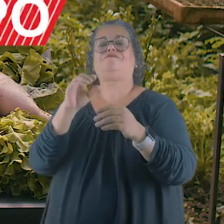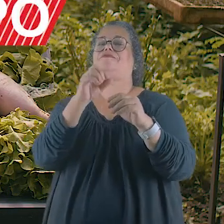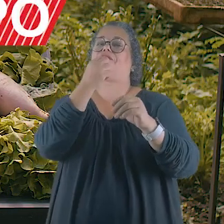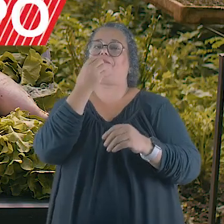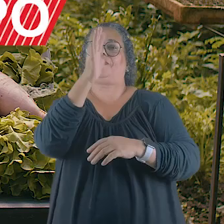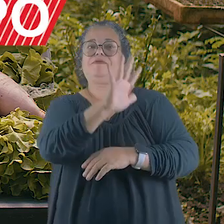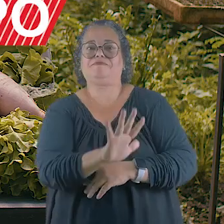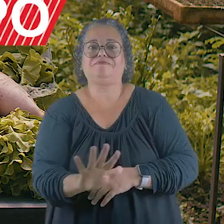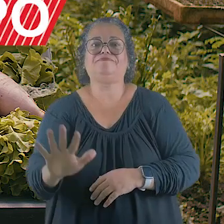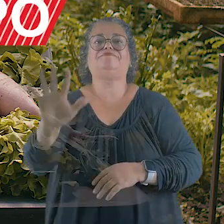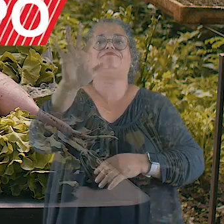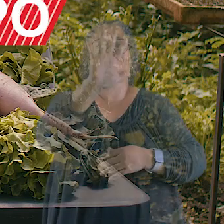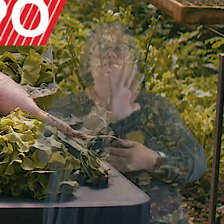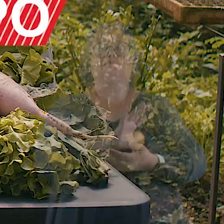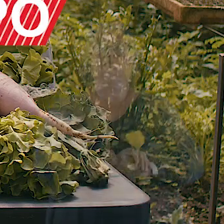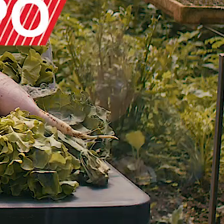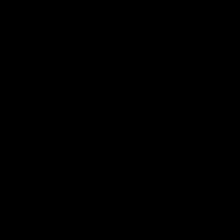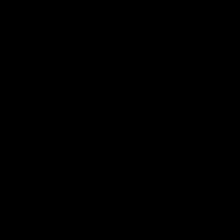fazer bem para todo o mundo.